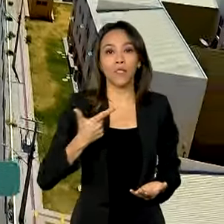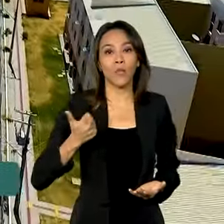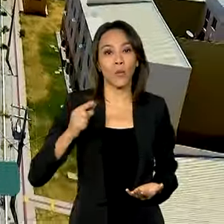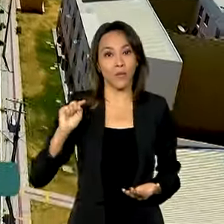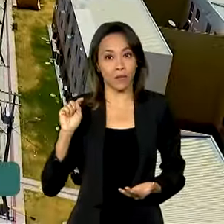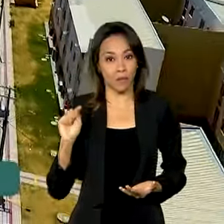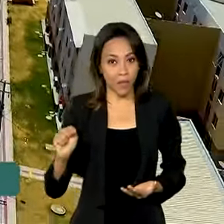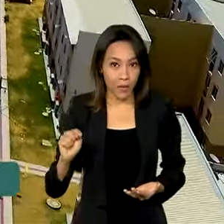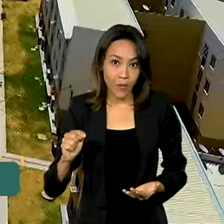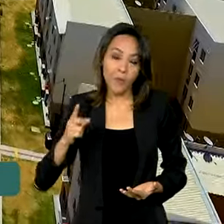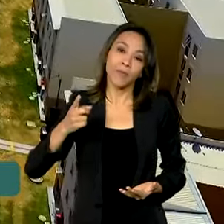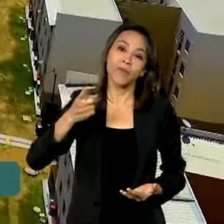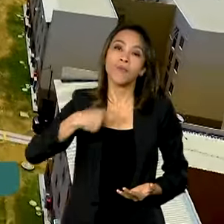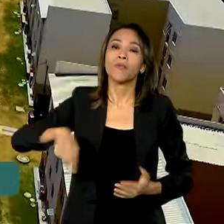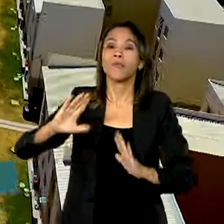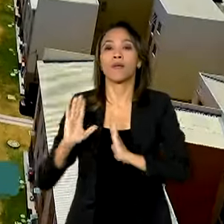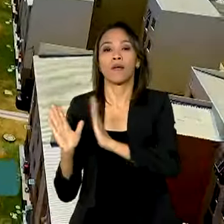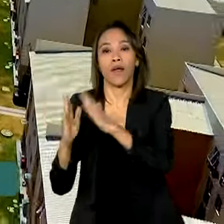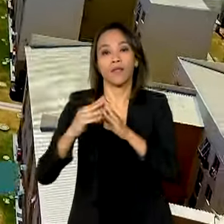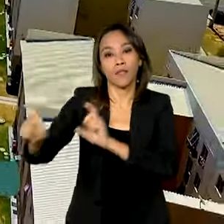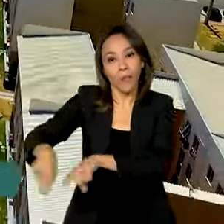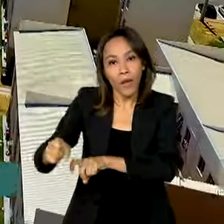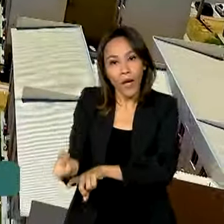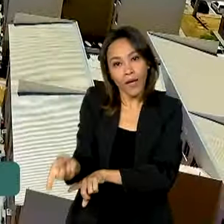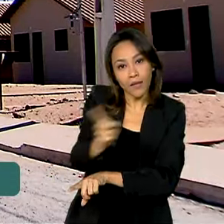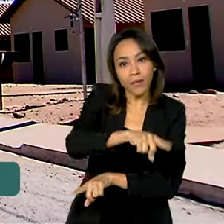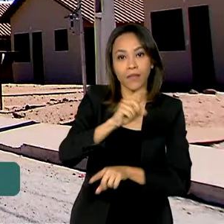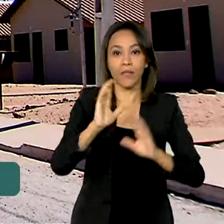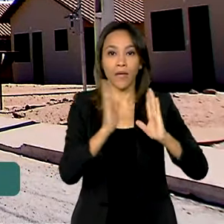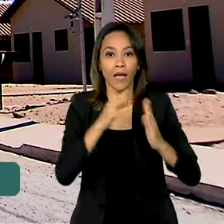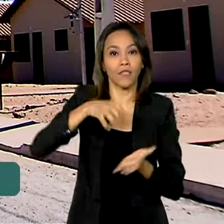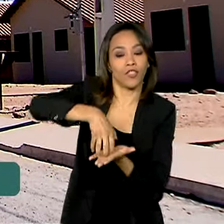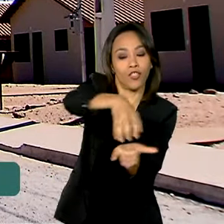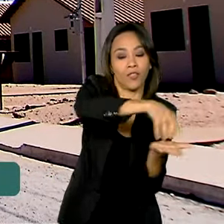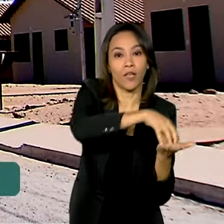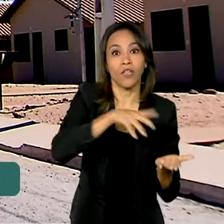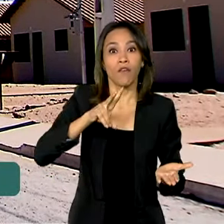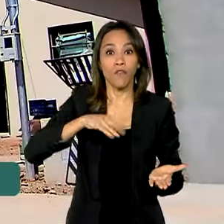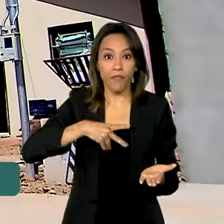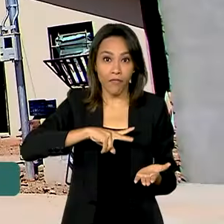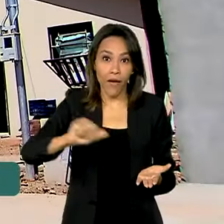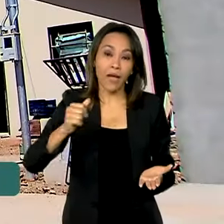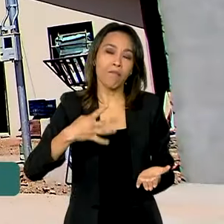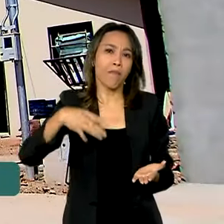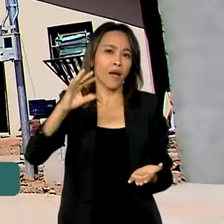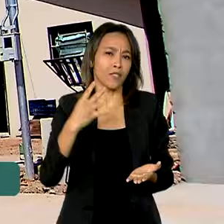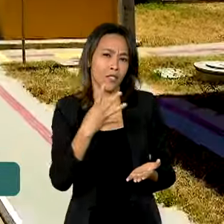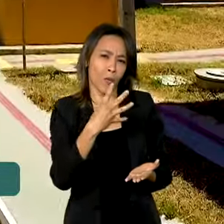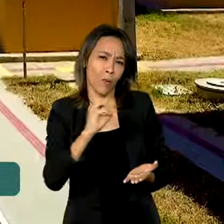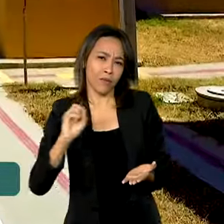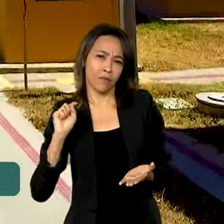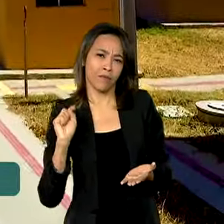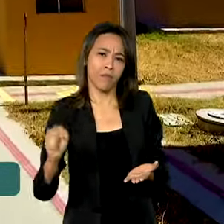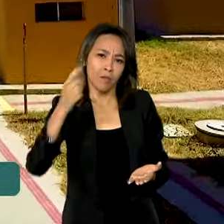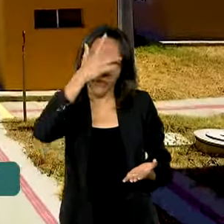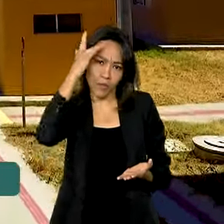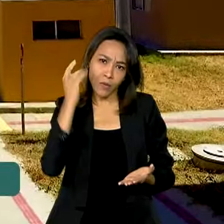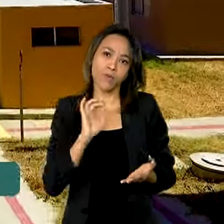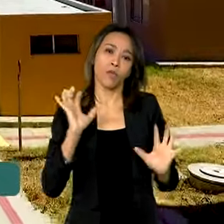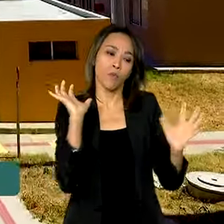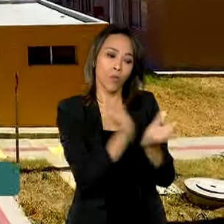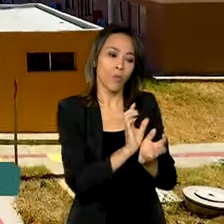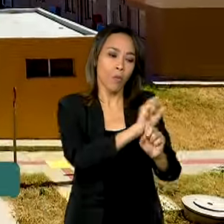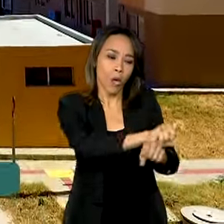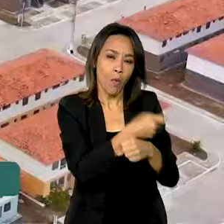Vida rural e entidades vão beneficiar mais de 400 mil pessoas em todo o país, com prioridade para quilombolas,